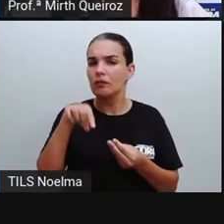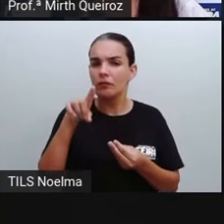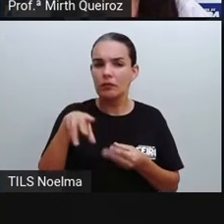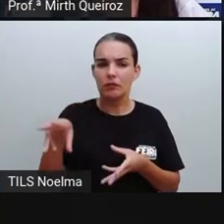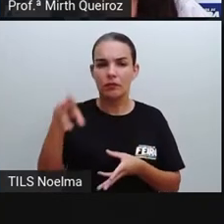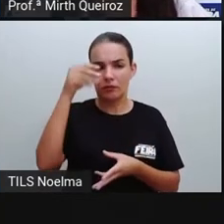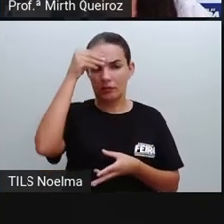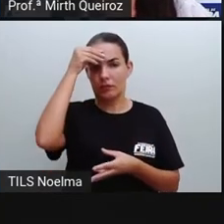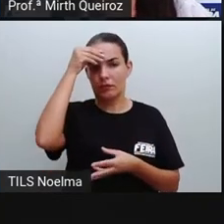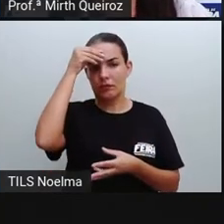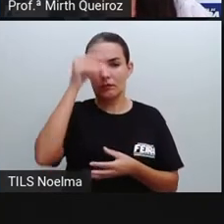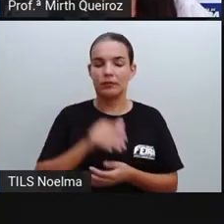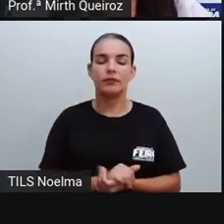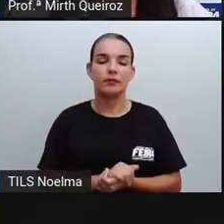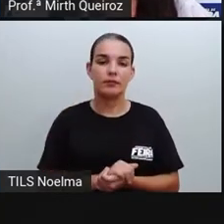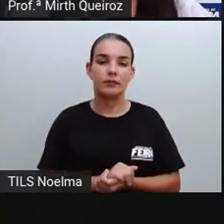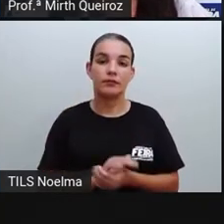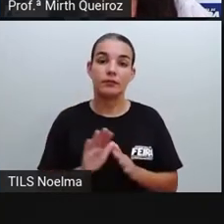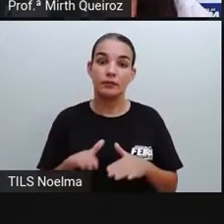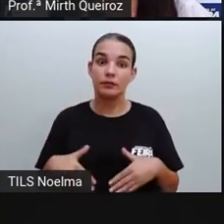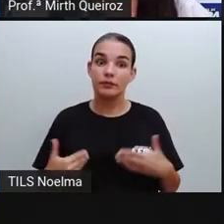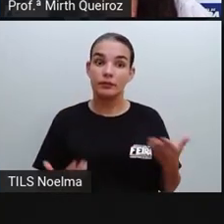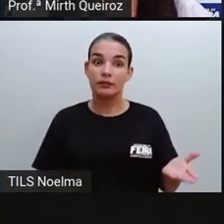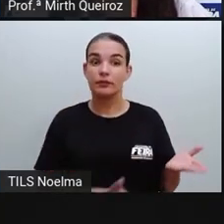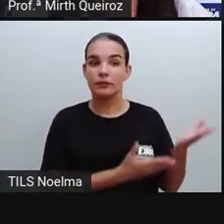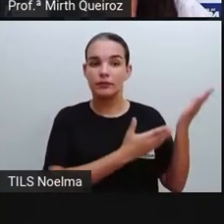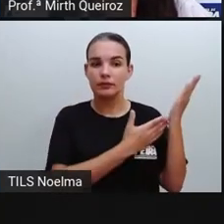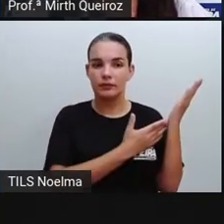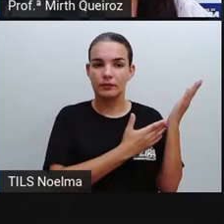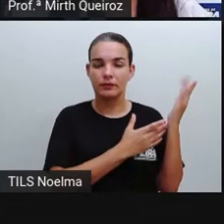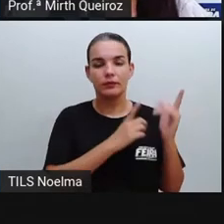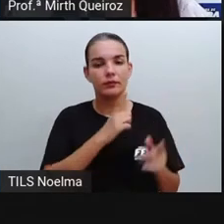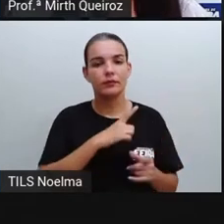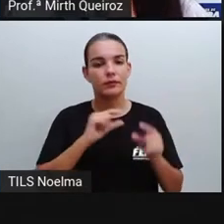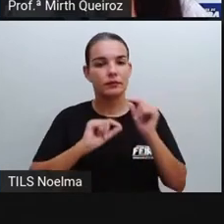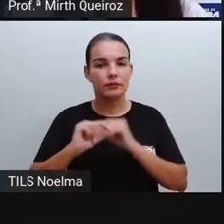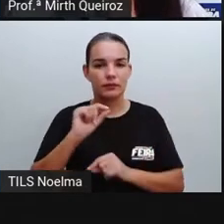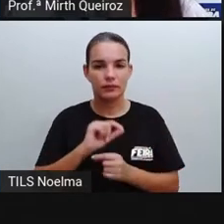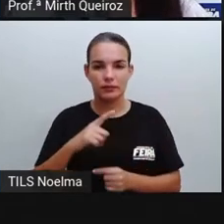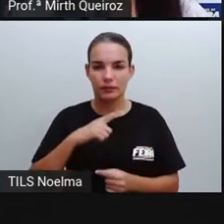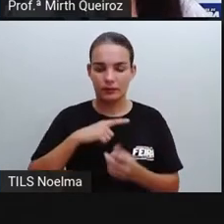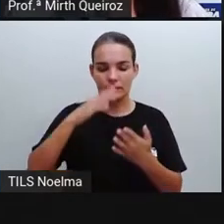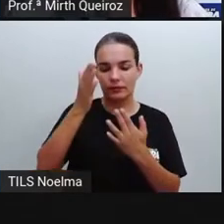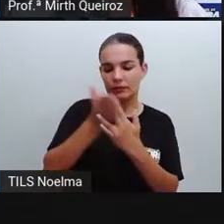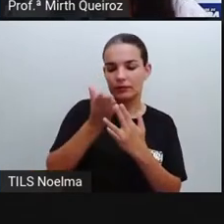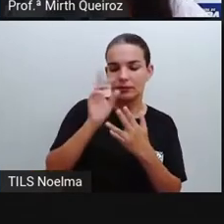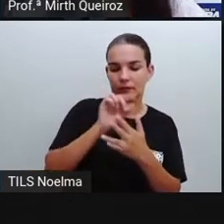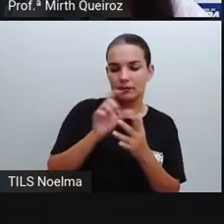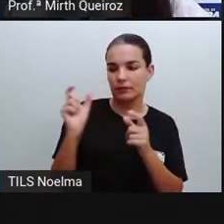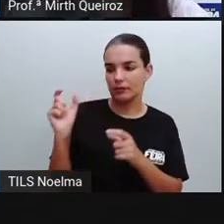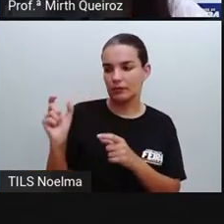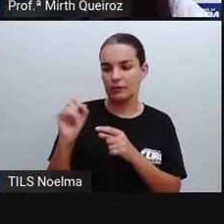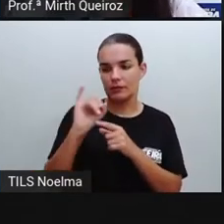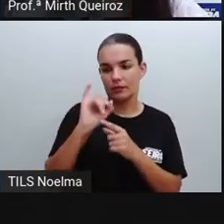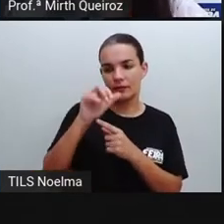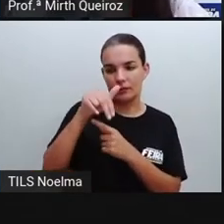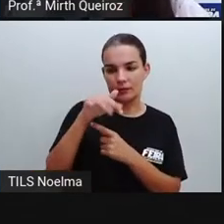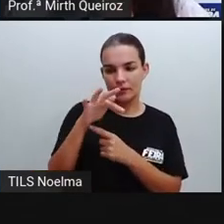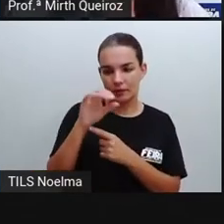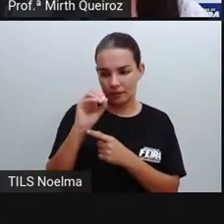infográfico? O infográfico, ele vem de info, significa informação.